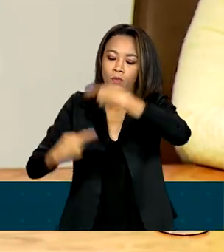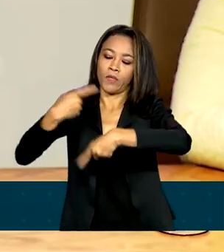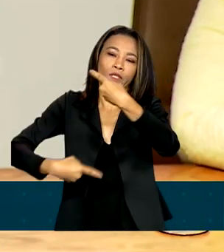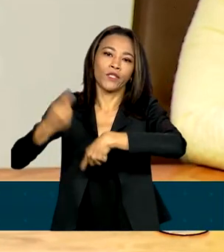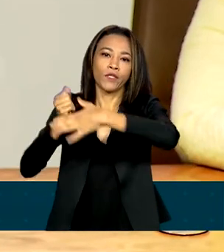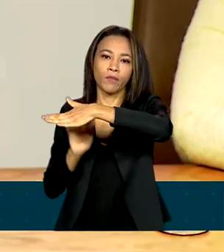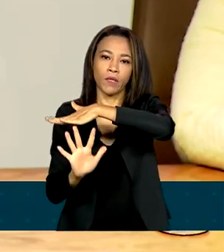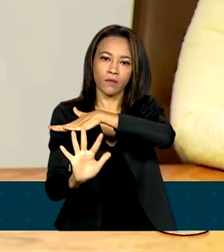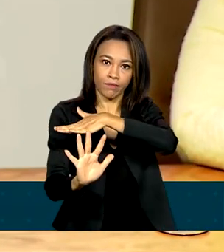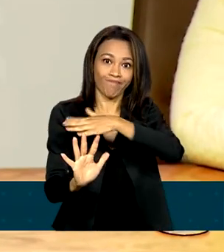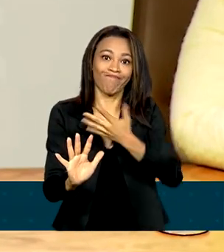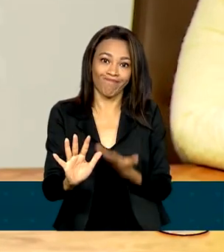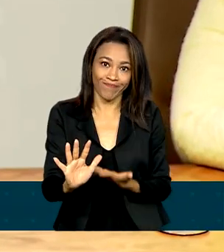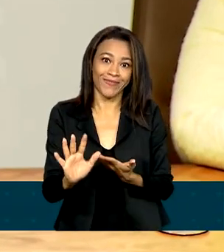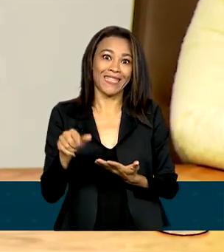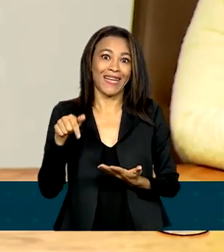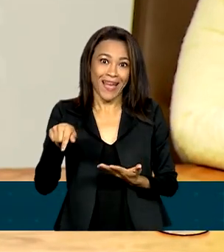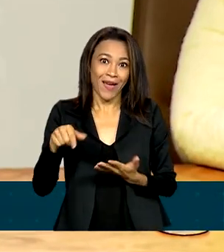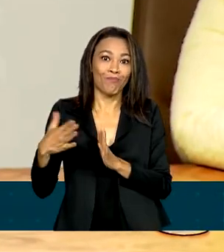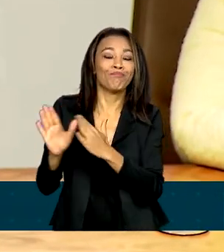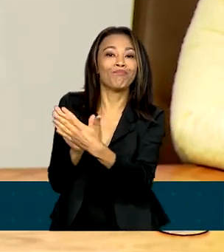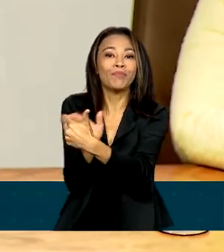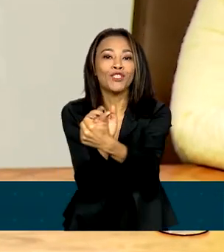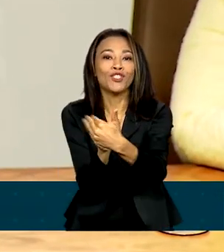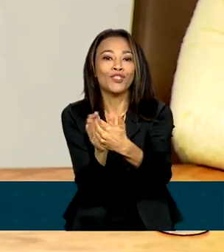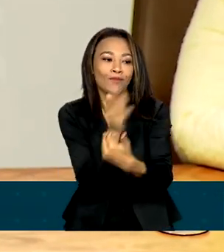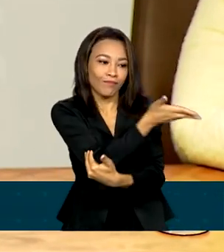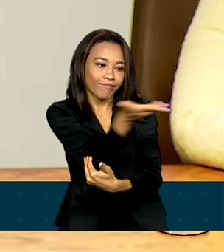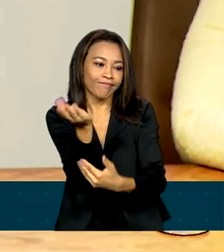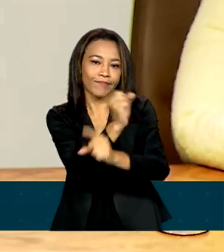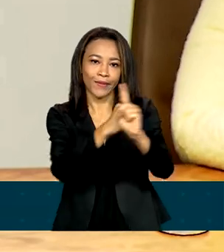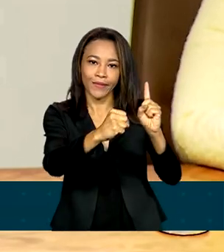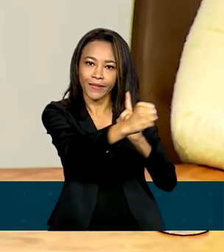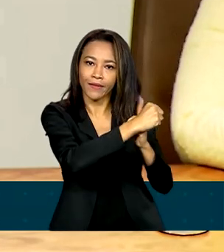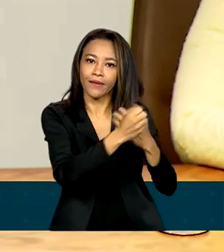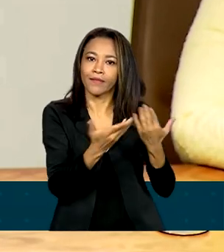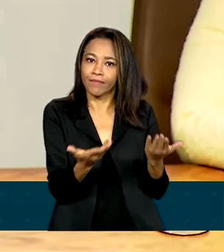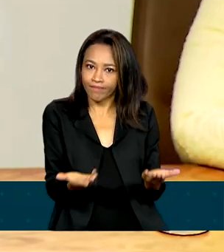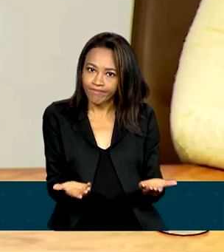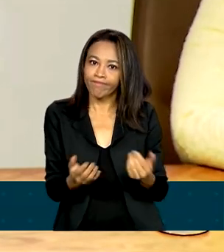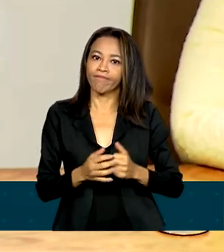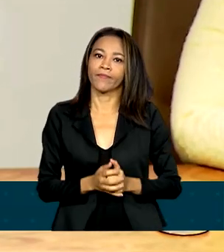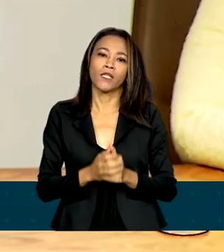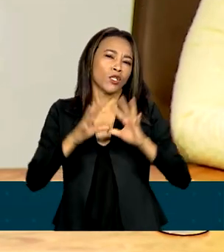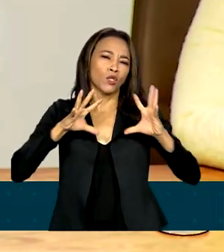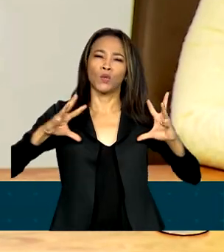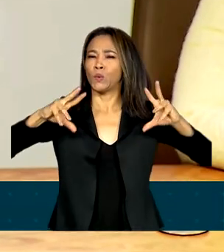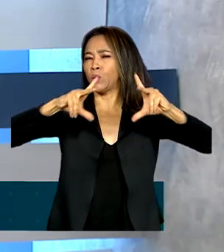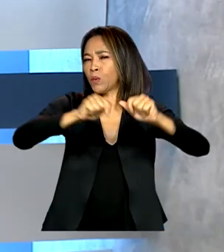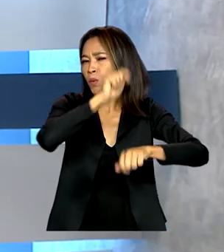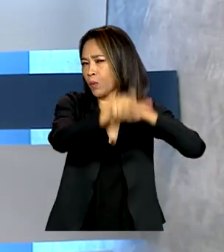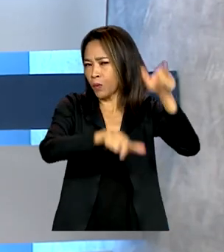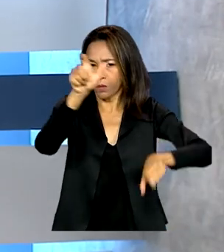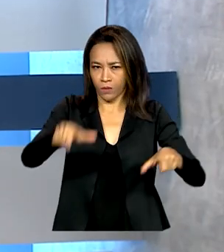apatridia. Uma demanda da sociedade civil, uma demanda de todas e todos.